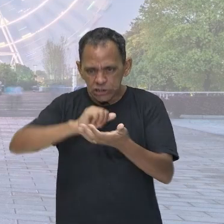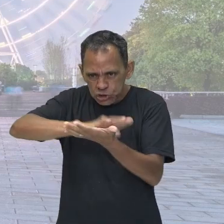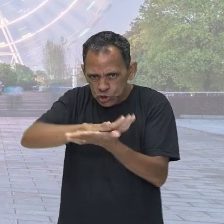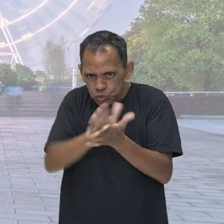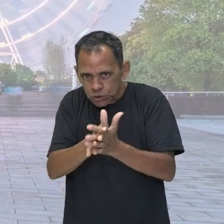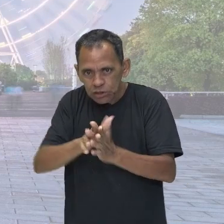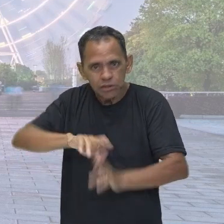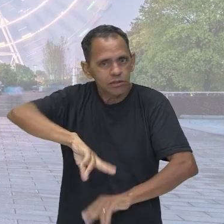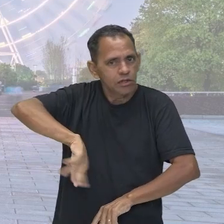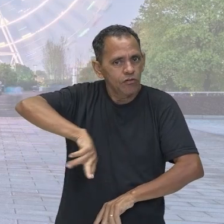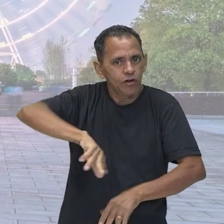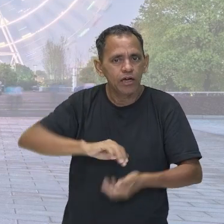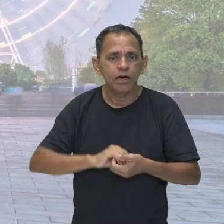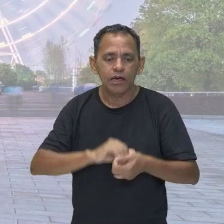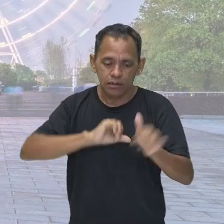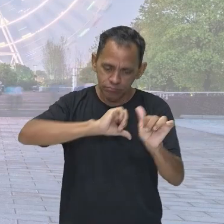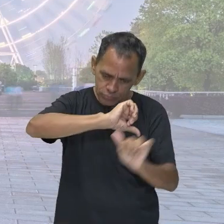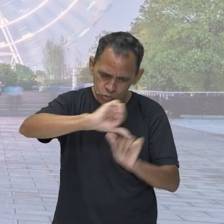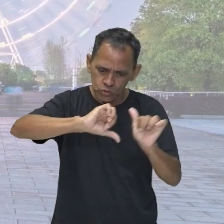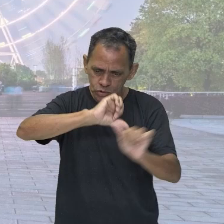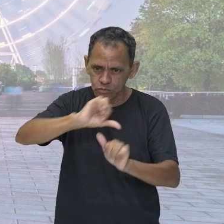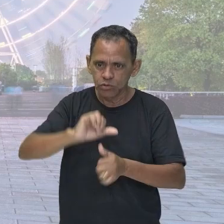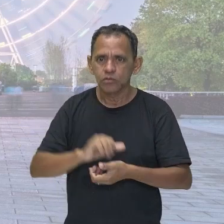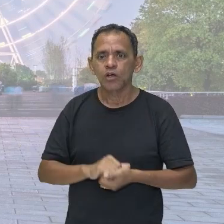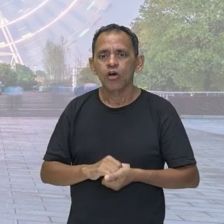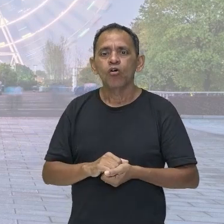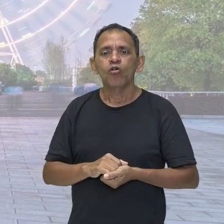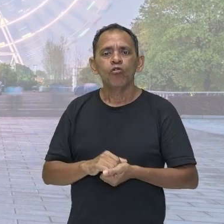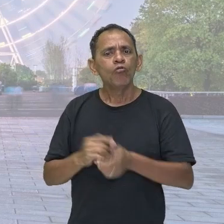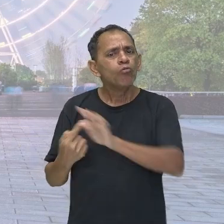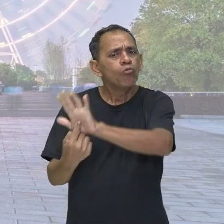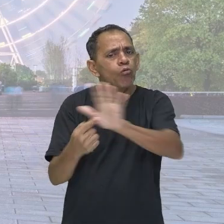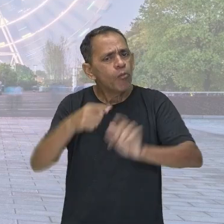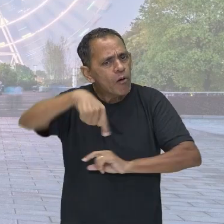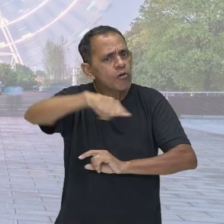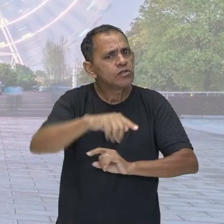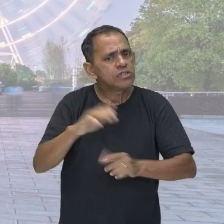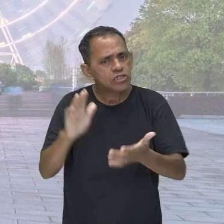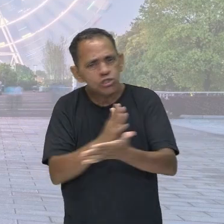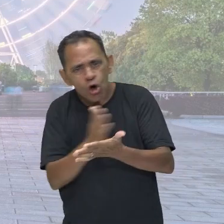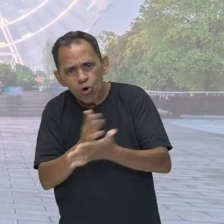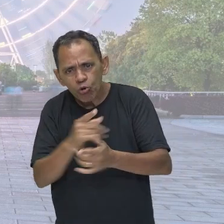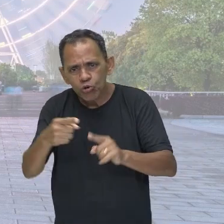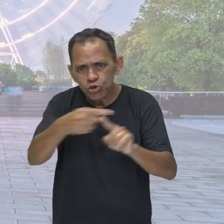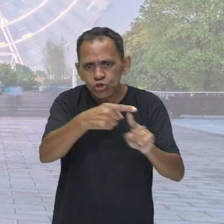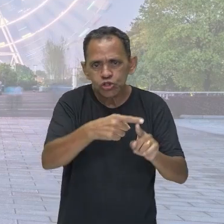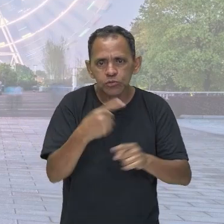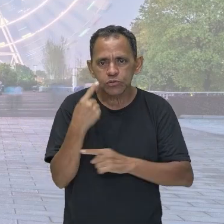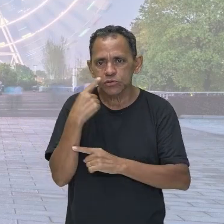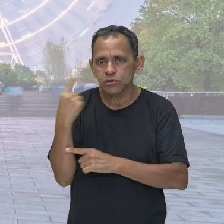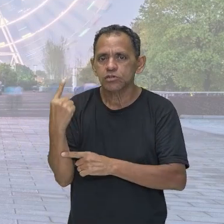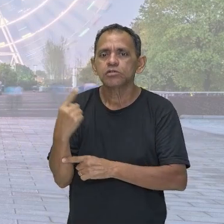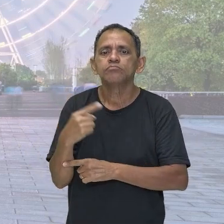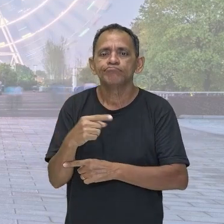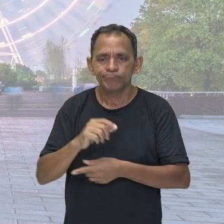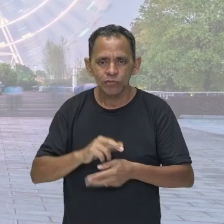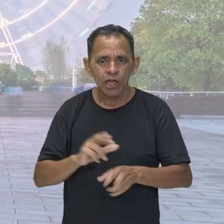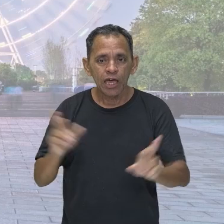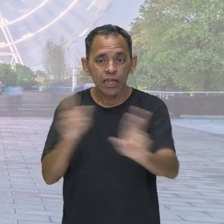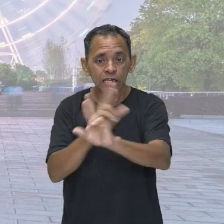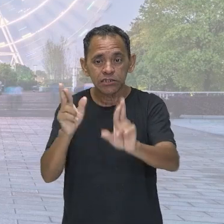apresentar alguns tipos de energia, tá pessoal? Principalmente, associada aqui, ó, a nossa montanha russa.